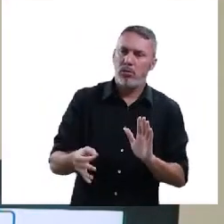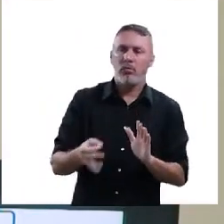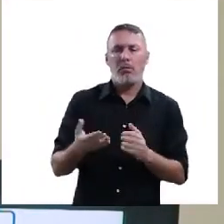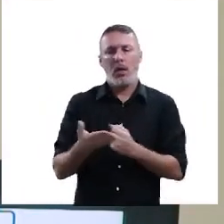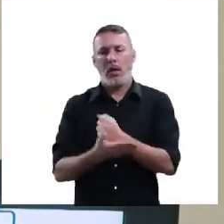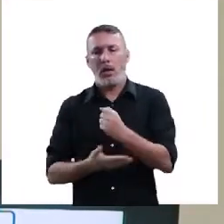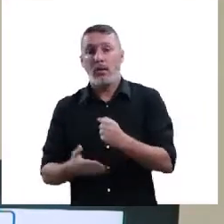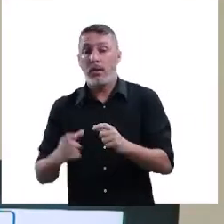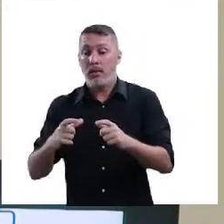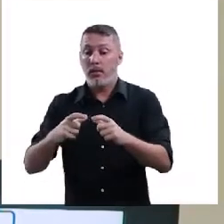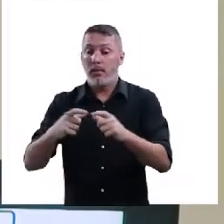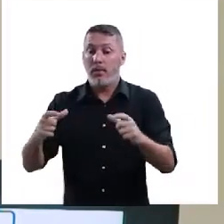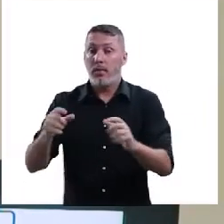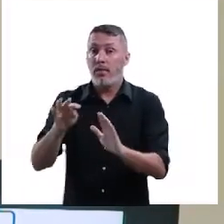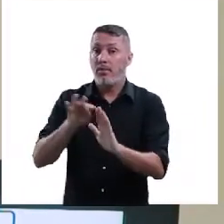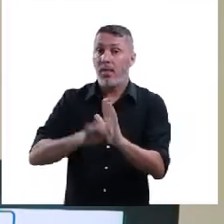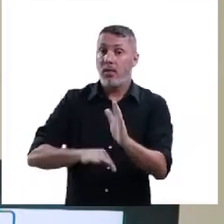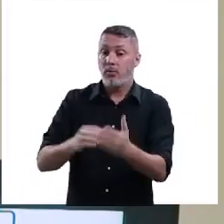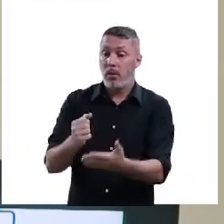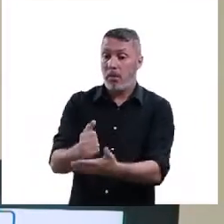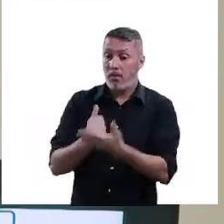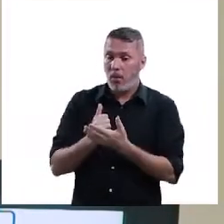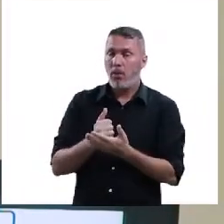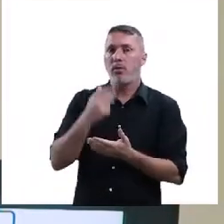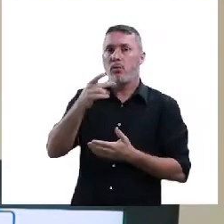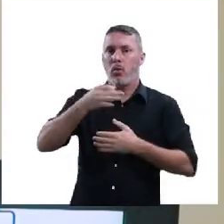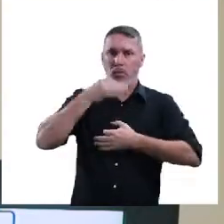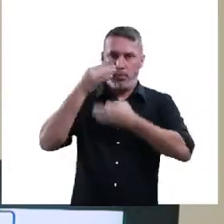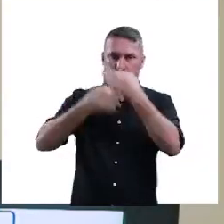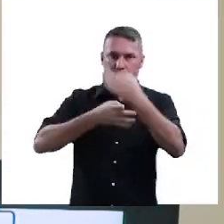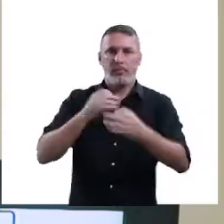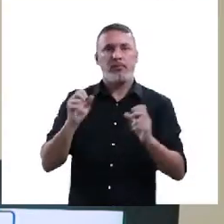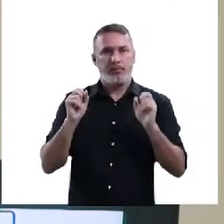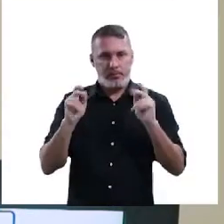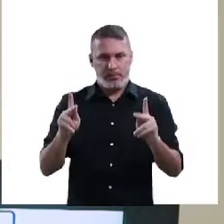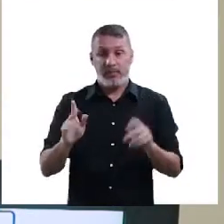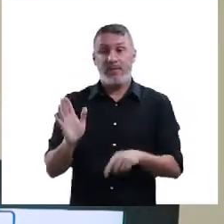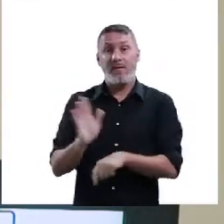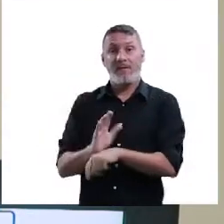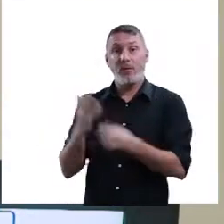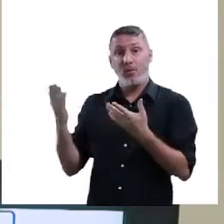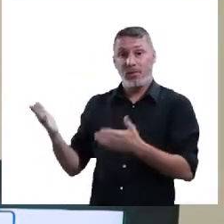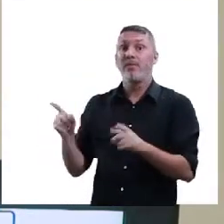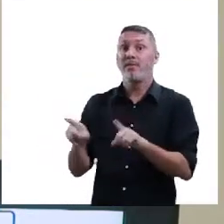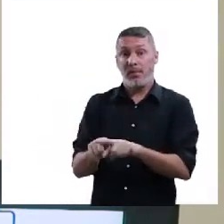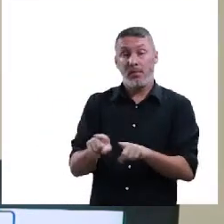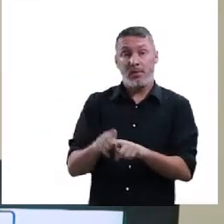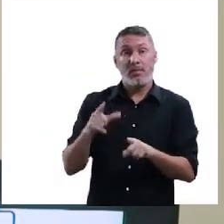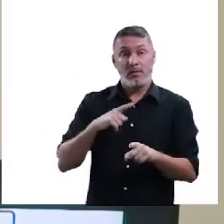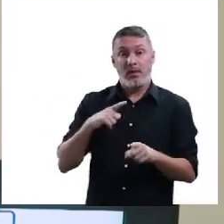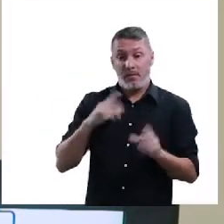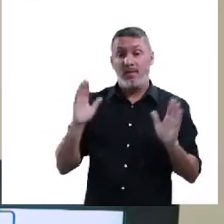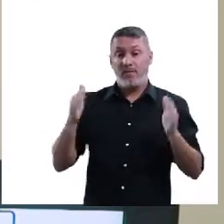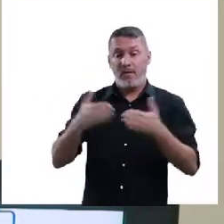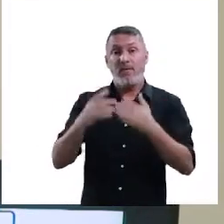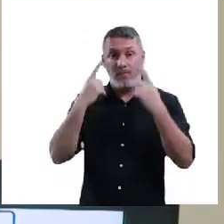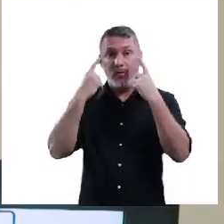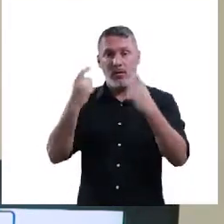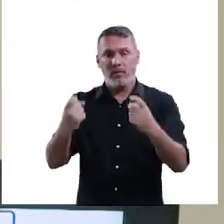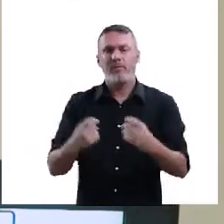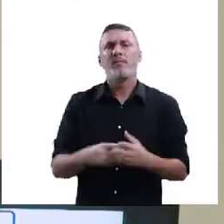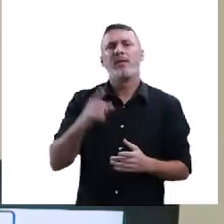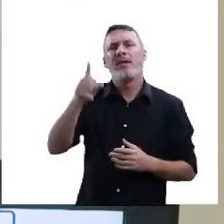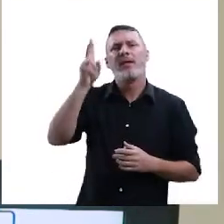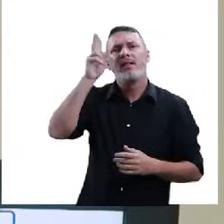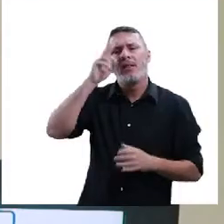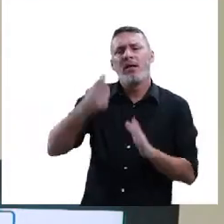tenha base no texto de apoio e segue seus argumentos. Ok? Então, o 101 da Almas também trabalha esse aspecto da violência. E lembra